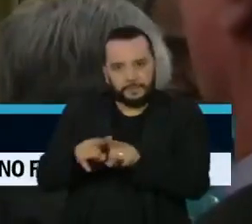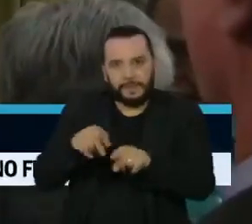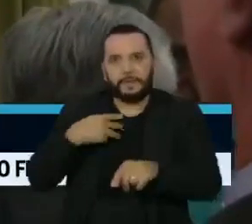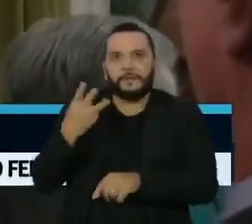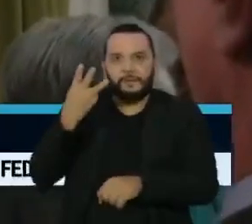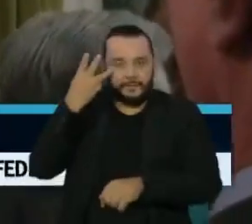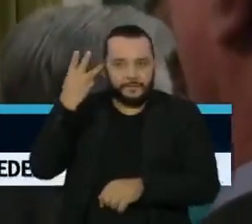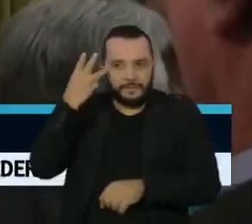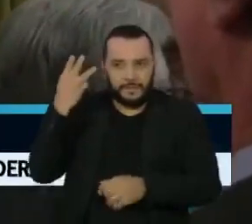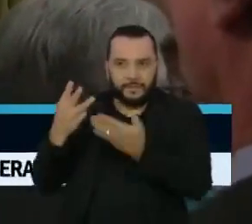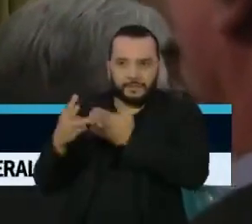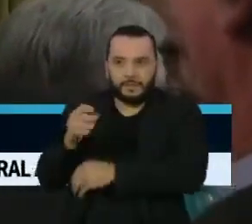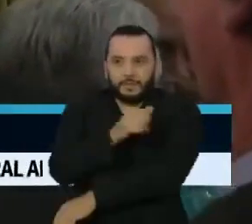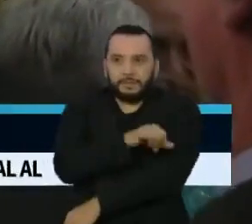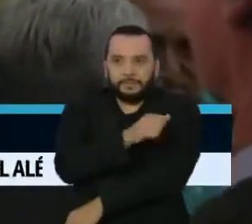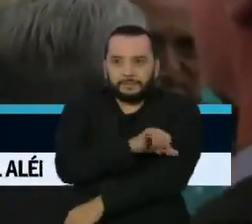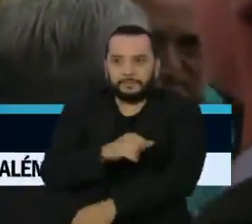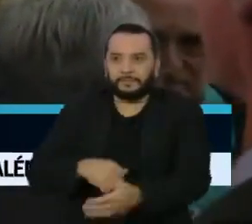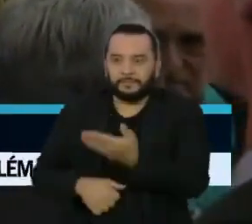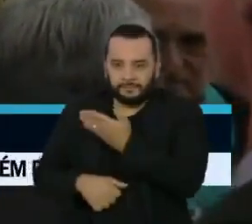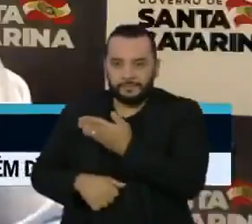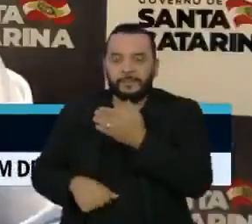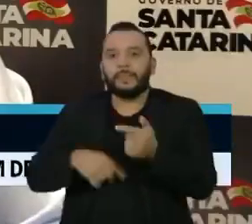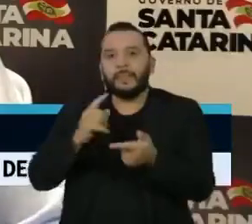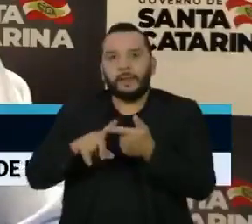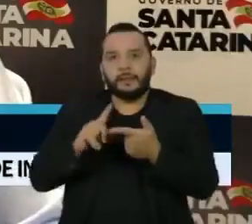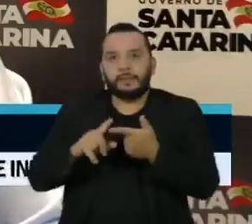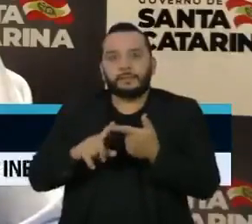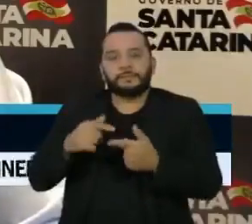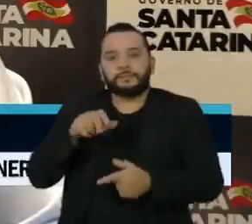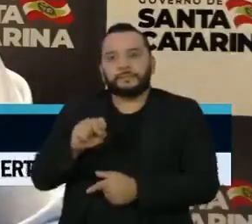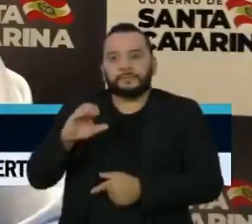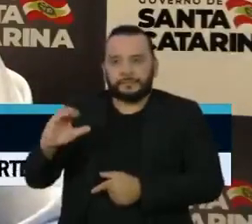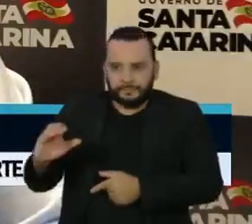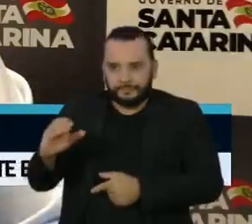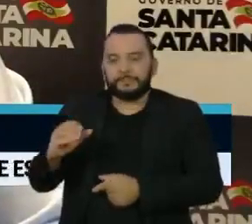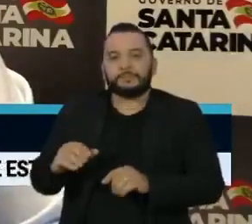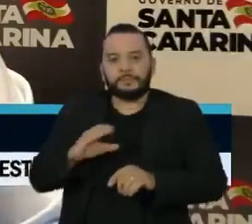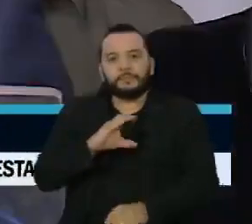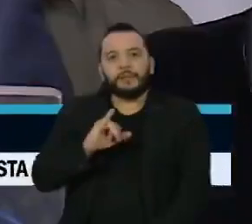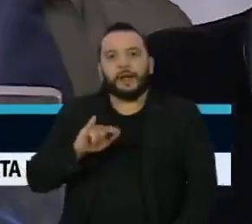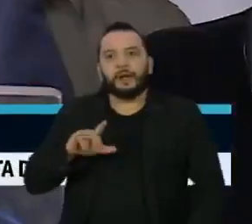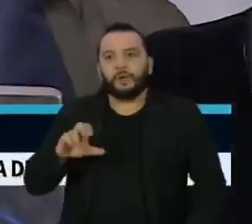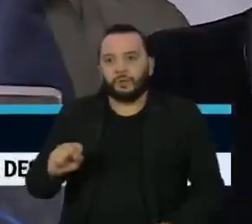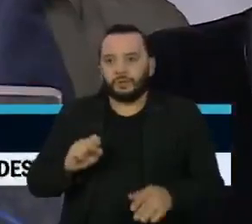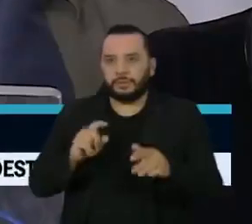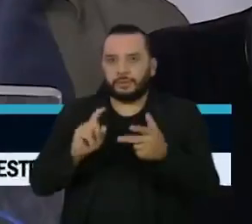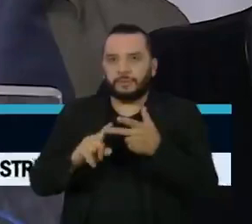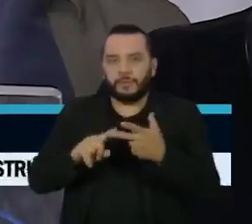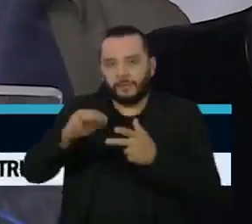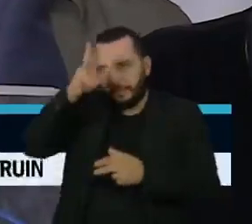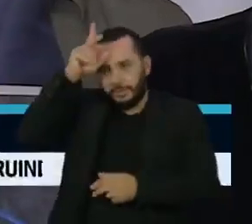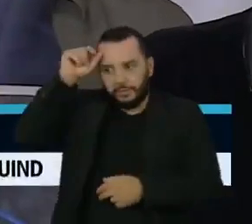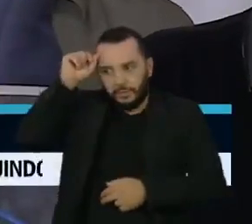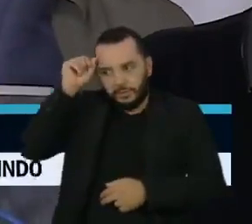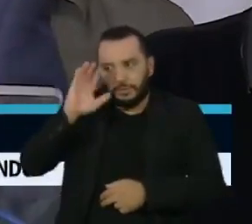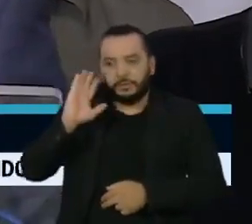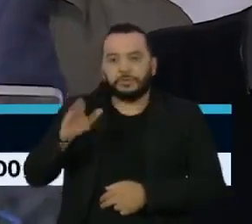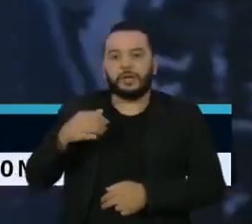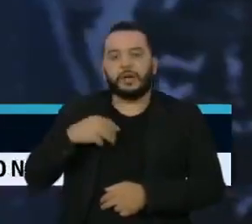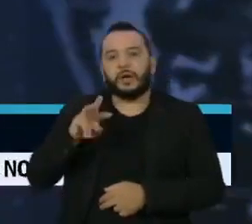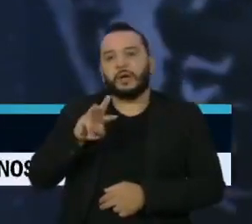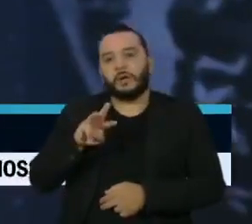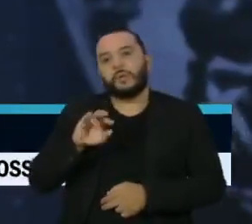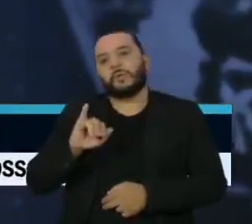operações o governador do Rio de Janeiro, Wilson Witzel, o de Santa Catarina, Carlos Moisés, e o do Amazonas, Wilson Lima.